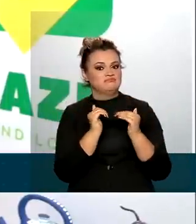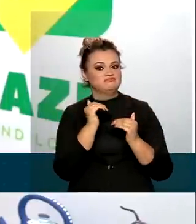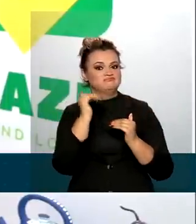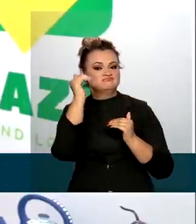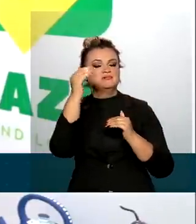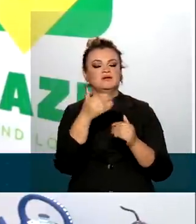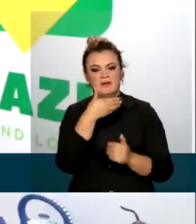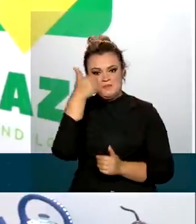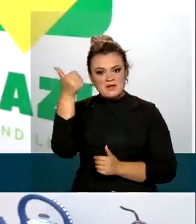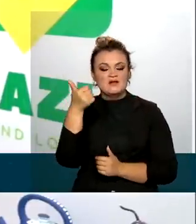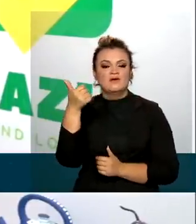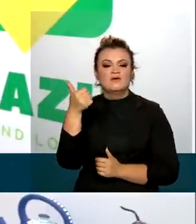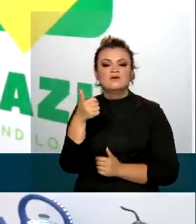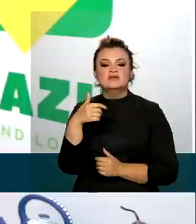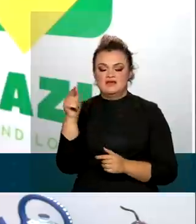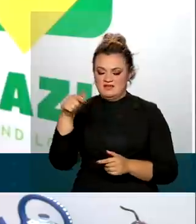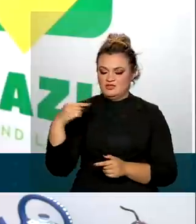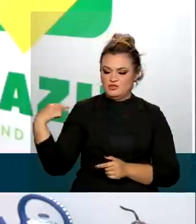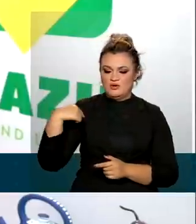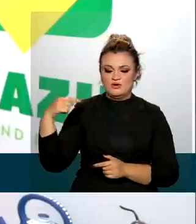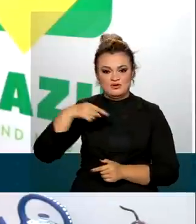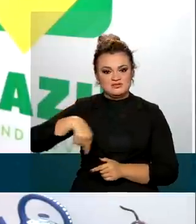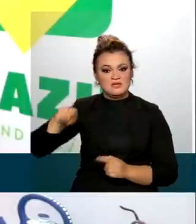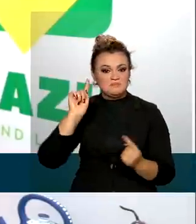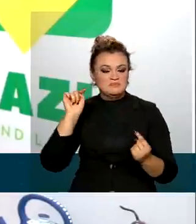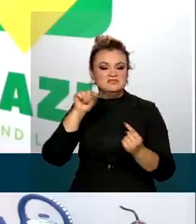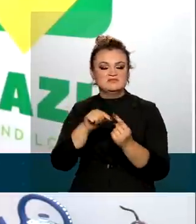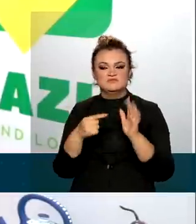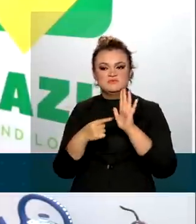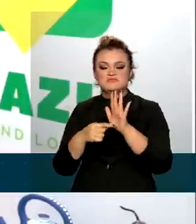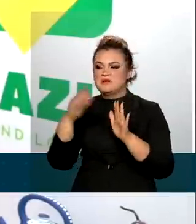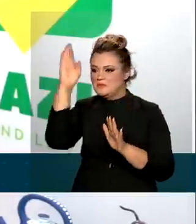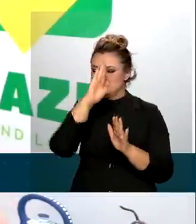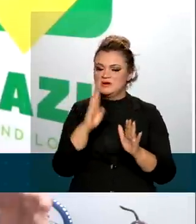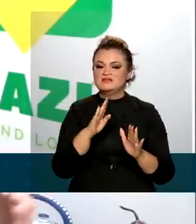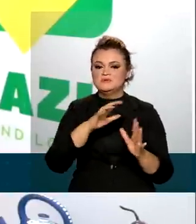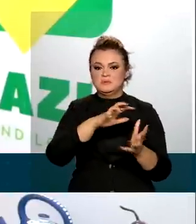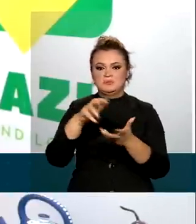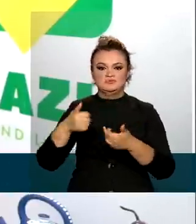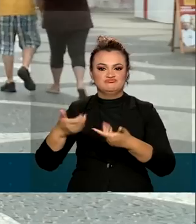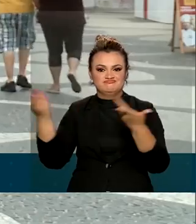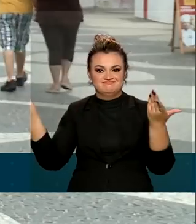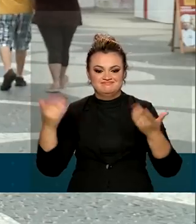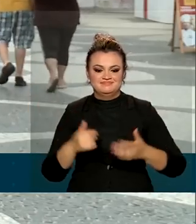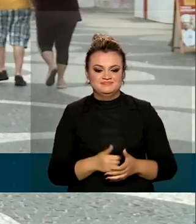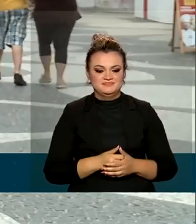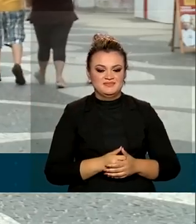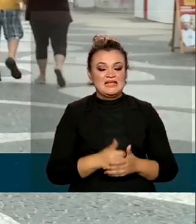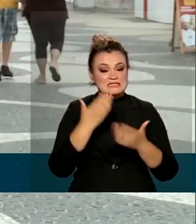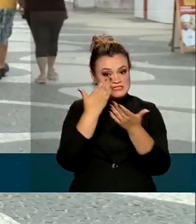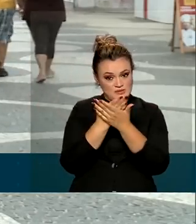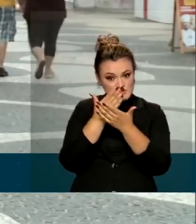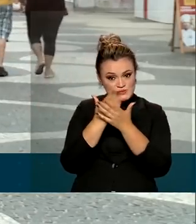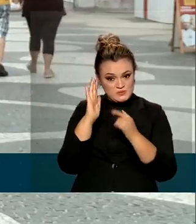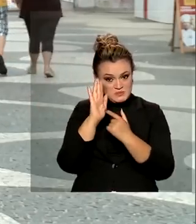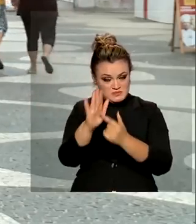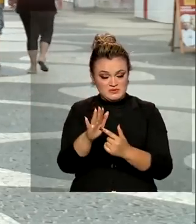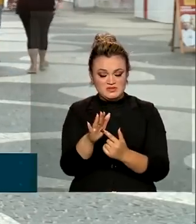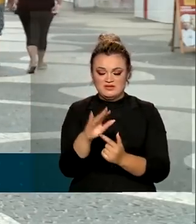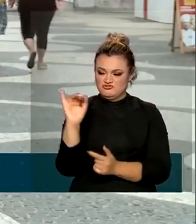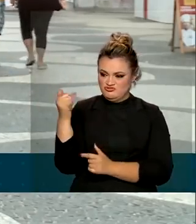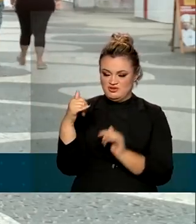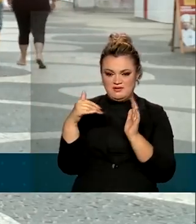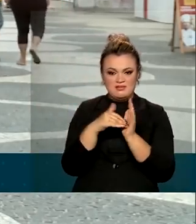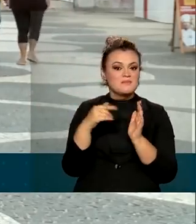e reforçam a missão da Embratur em promover a marca do Brasil mundo afora. O estudo mostra ainda que de